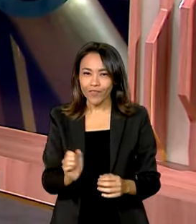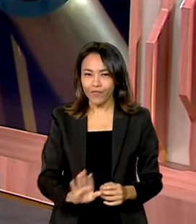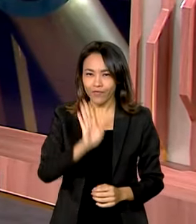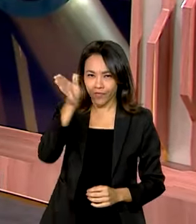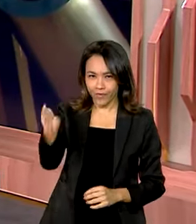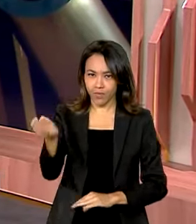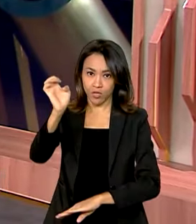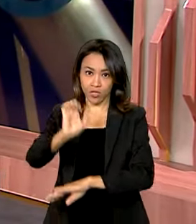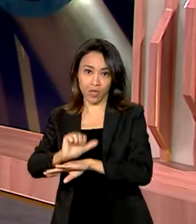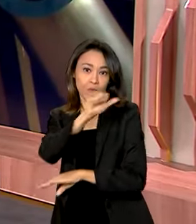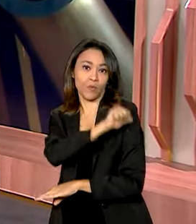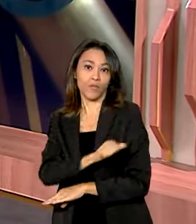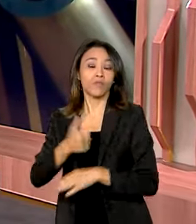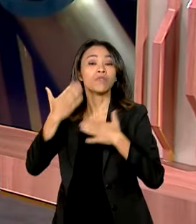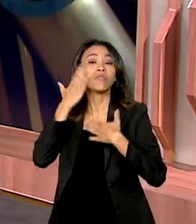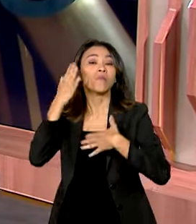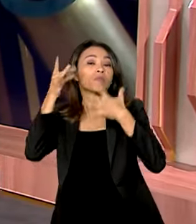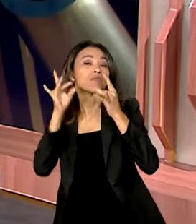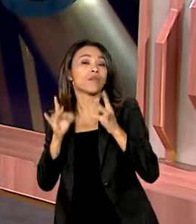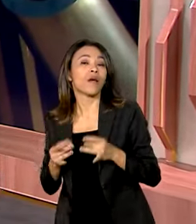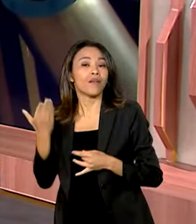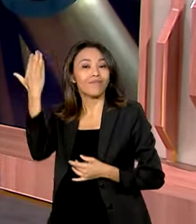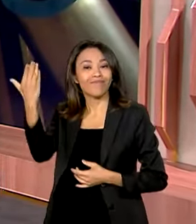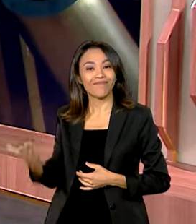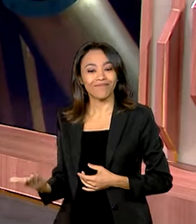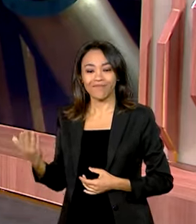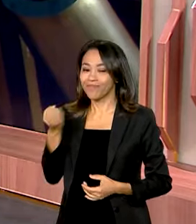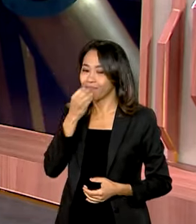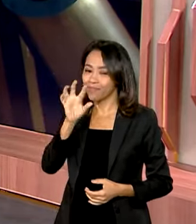com a repórter Cláudia Boiunga. Bom dia, Cláudia.